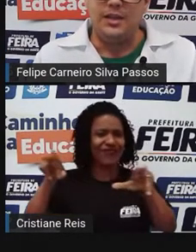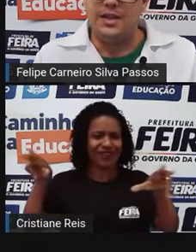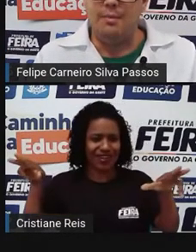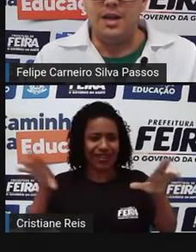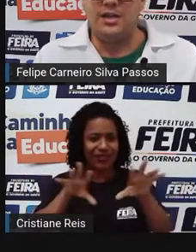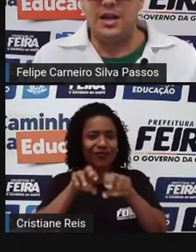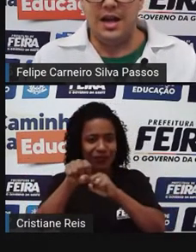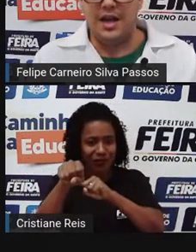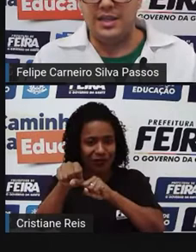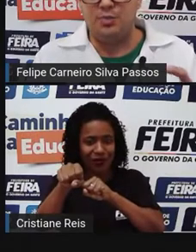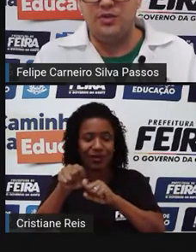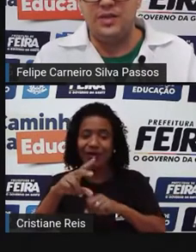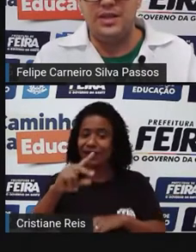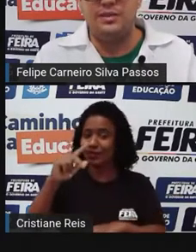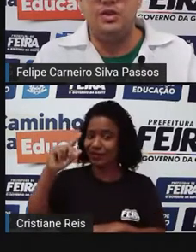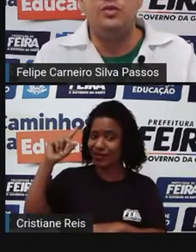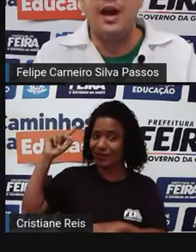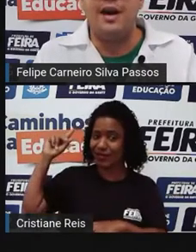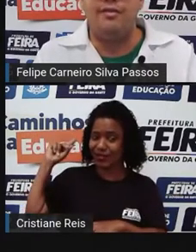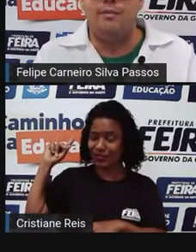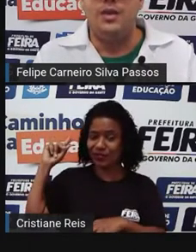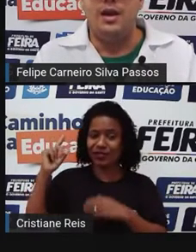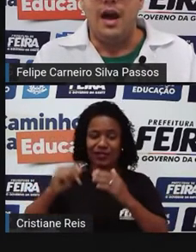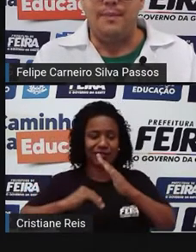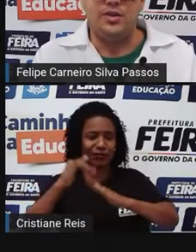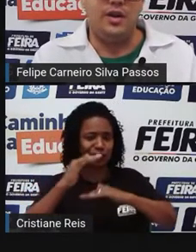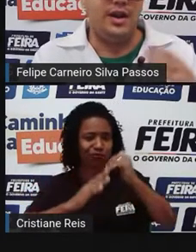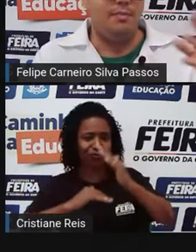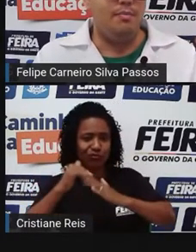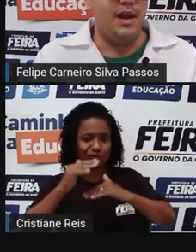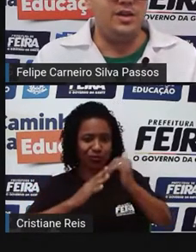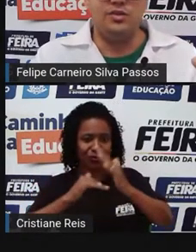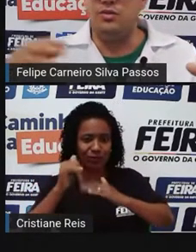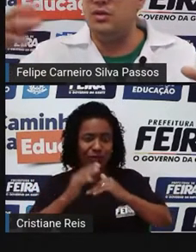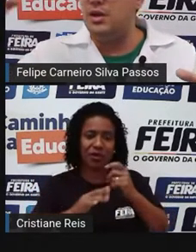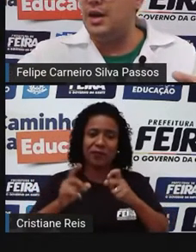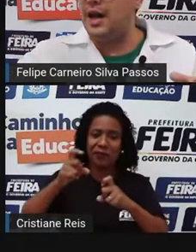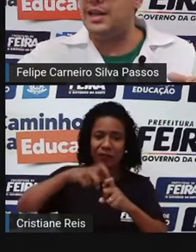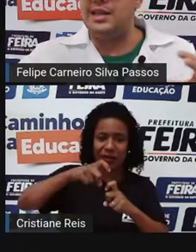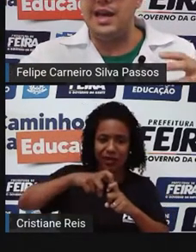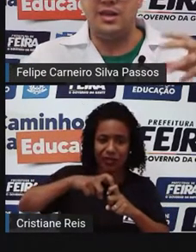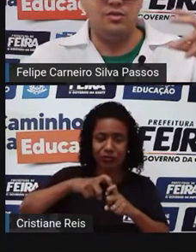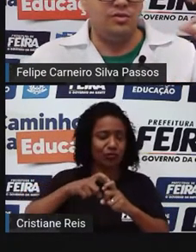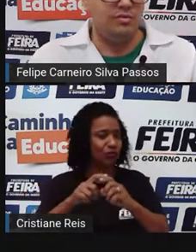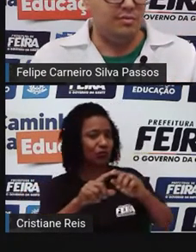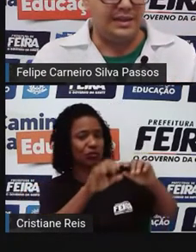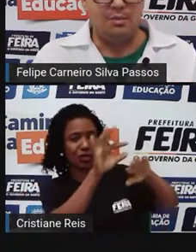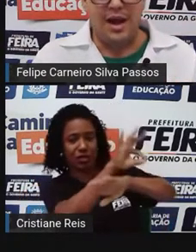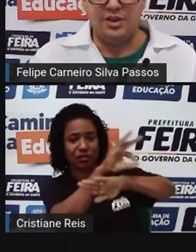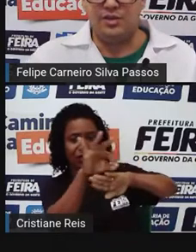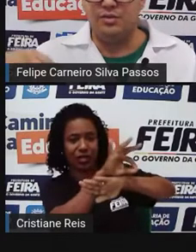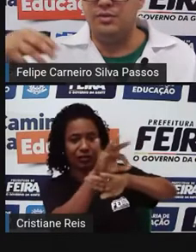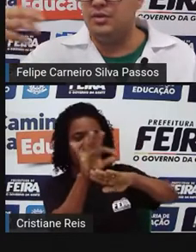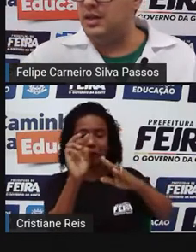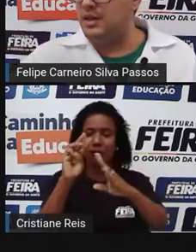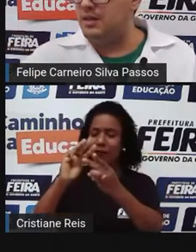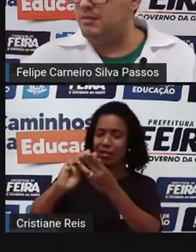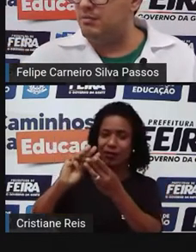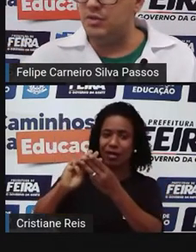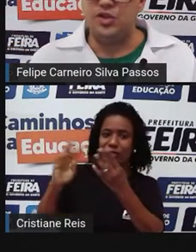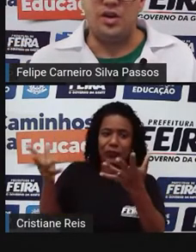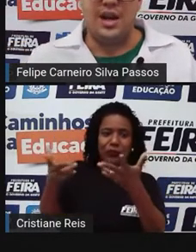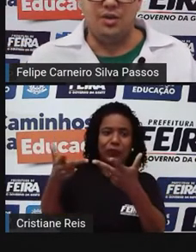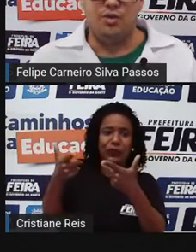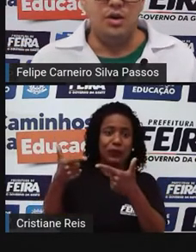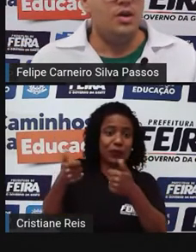assim, antigamente, essas profissões, elas se misturavam. A pessoa era médico, arquiteto, matemático e